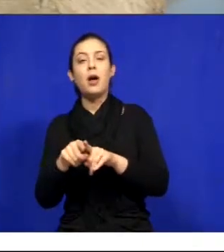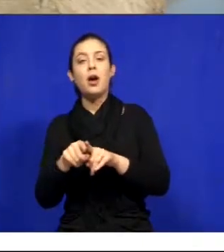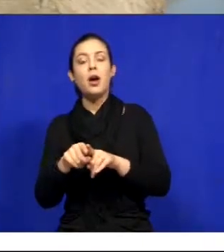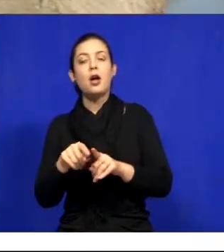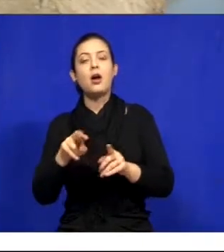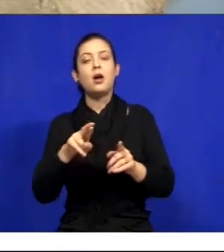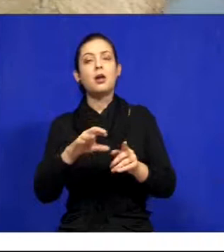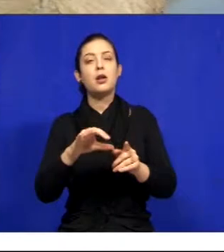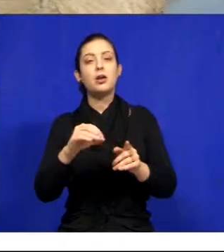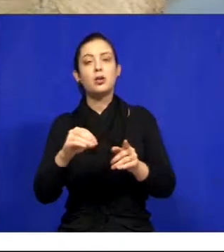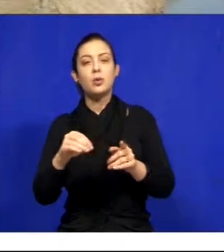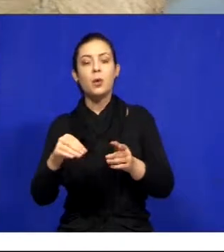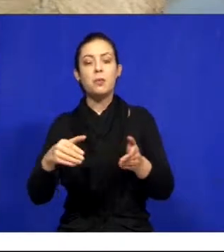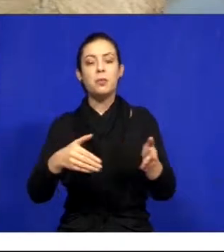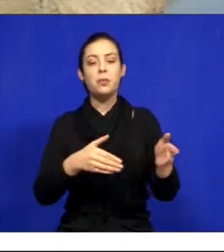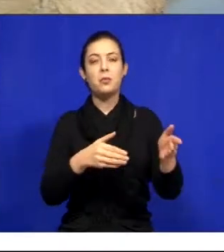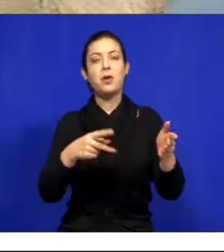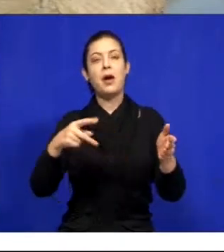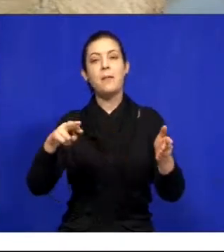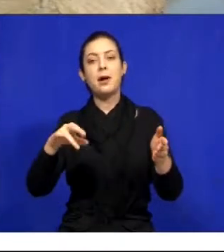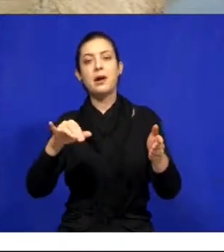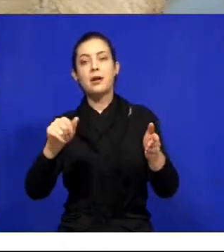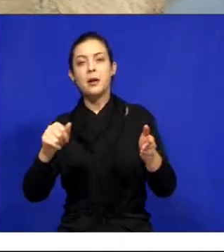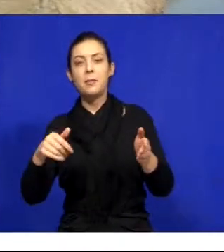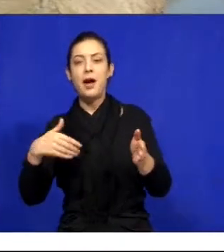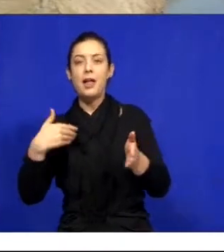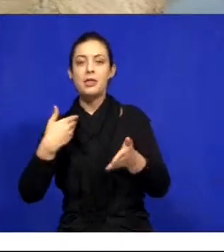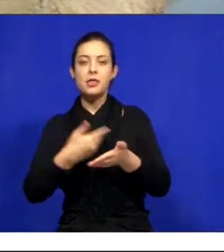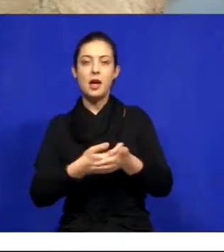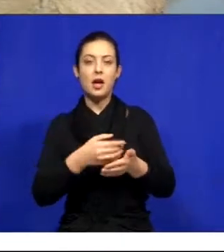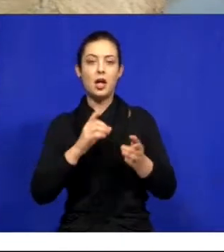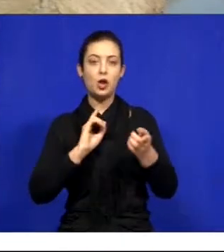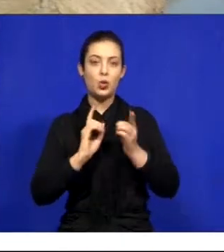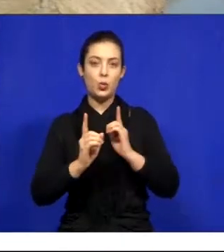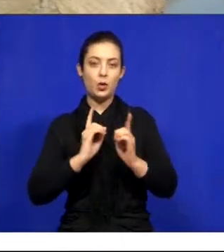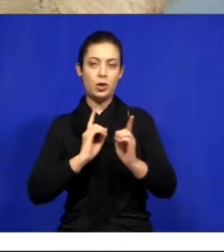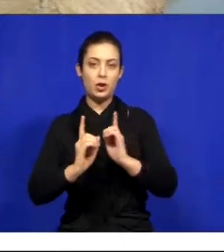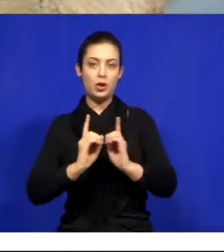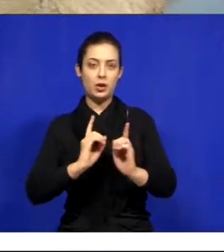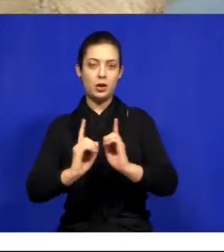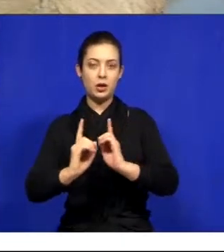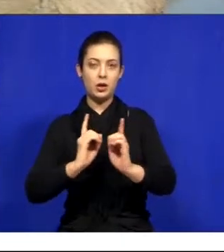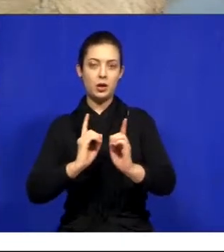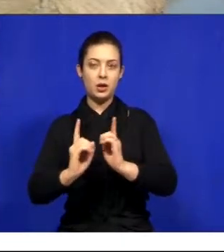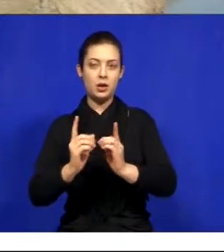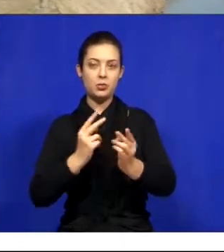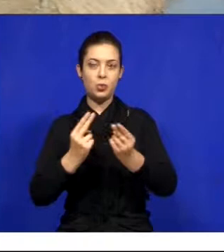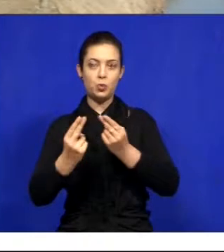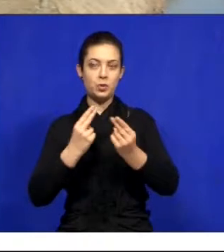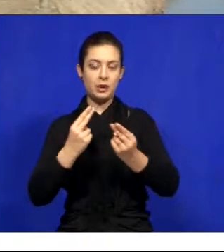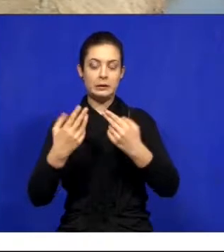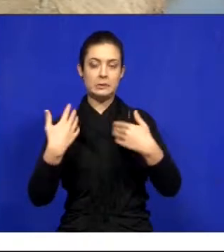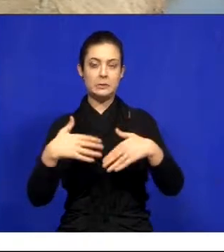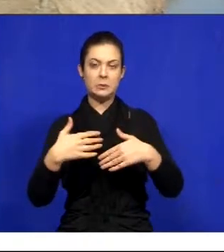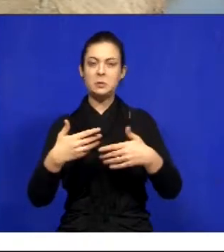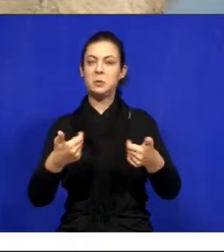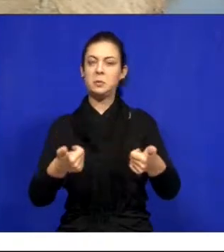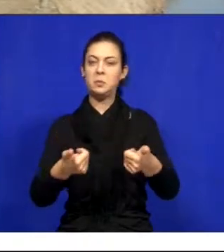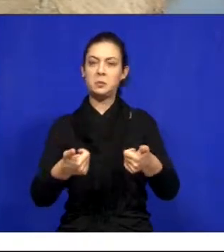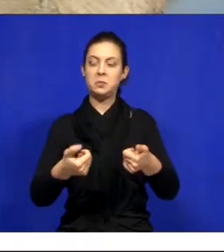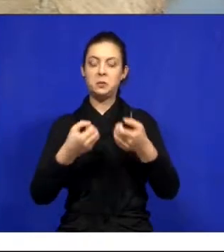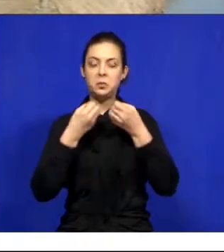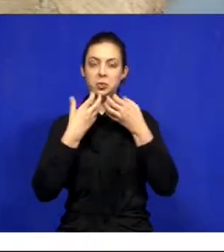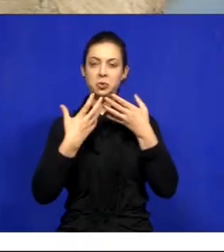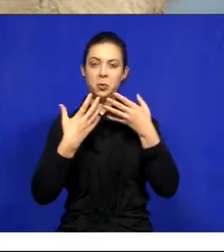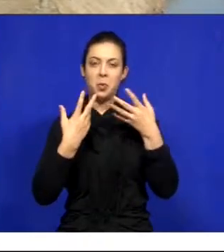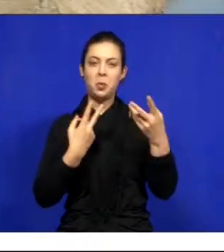foi feito do rio Paraíba até na Dutra. Nunca vi um serviço tão feito, tão bem feito